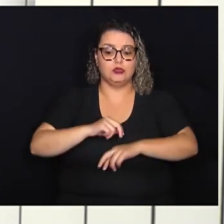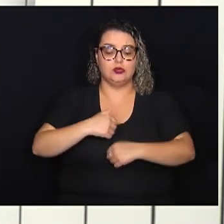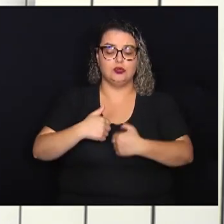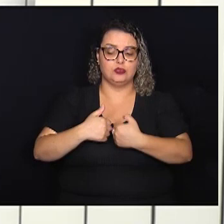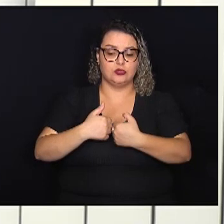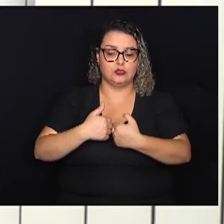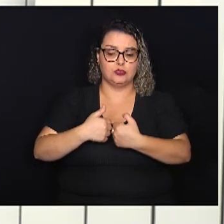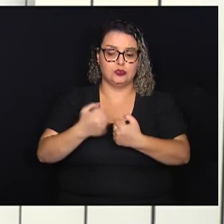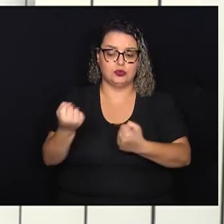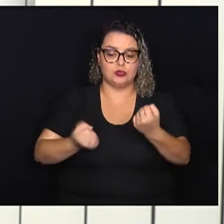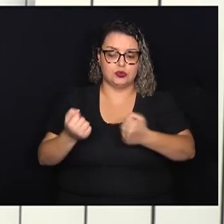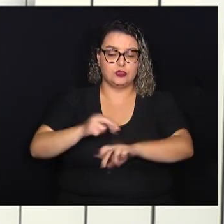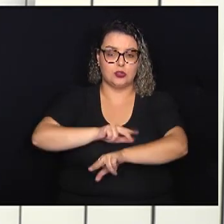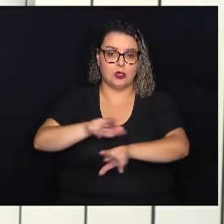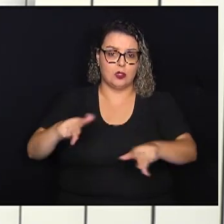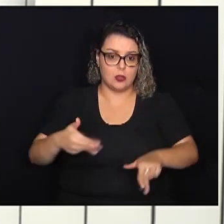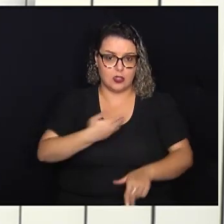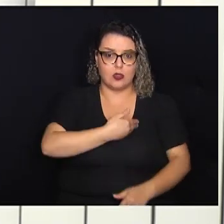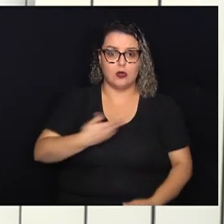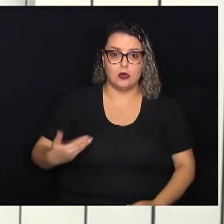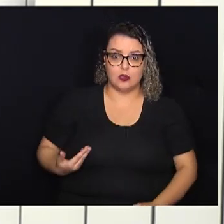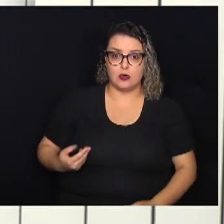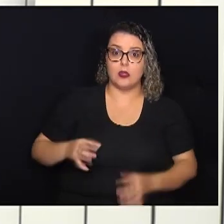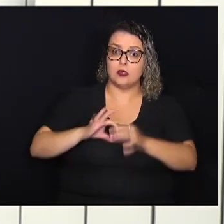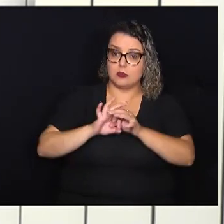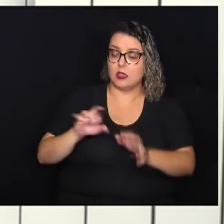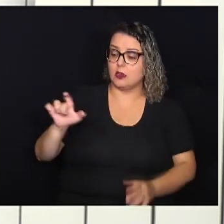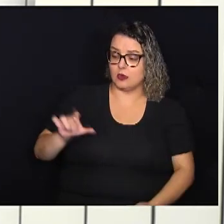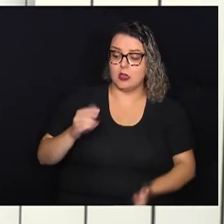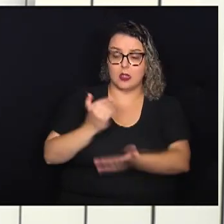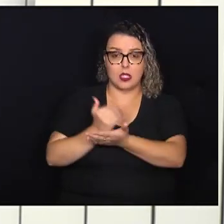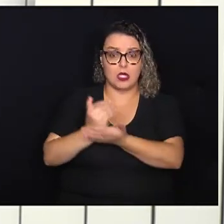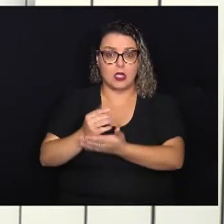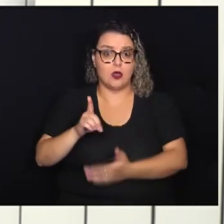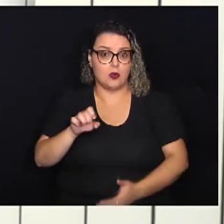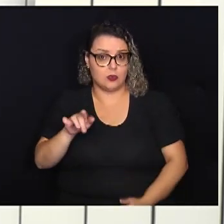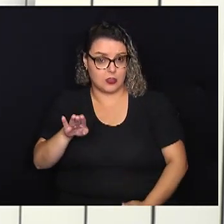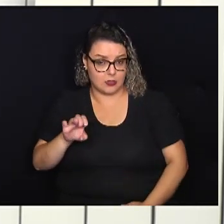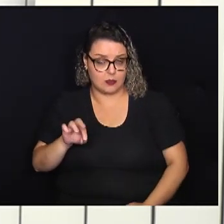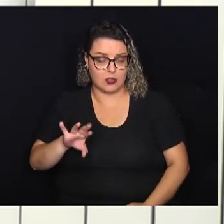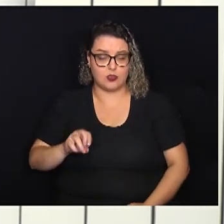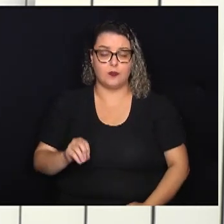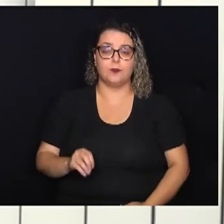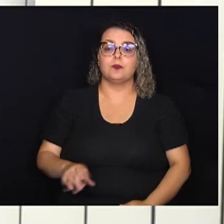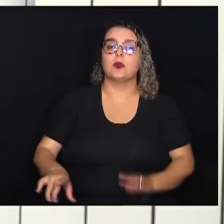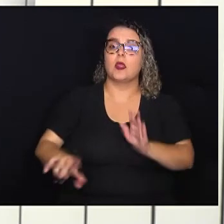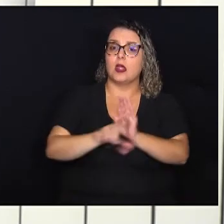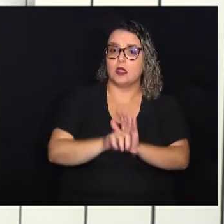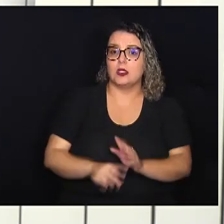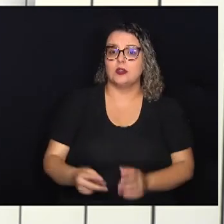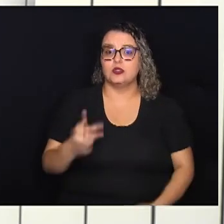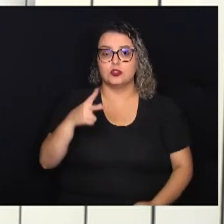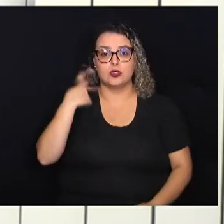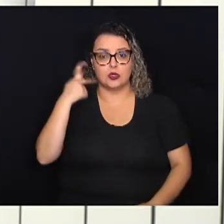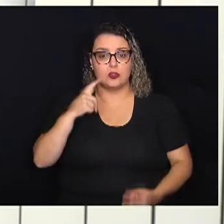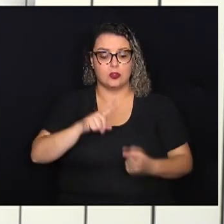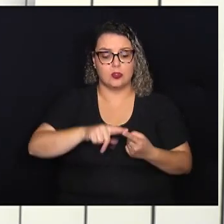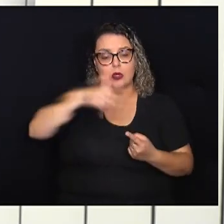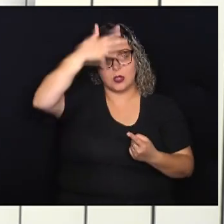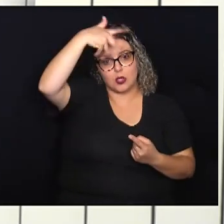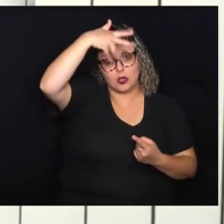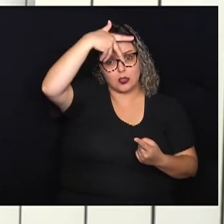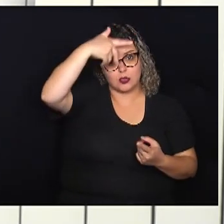o pagamento da tarifa com cartões de crédito ou débito. A lei é de autoria de dois vereadores, Rodrigo da